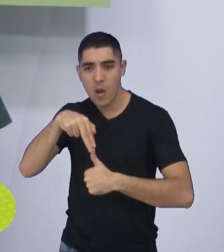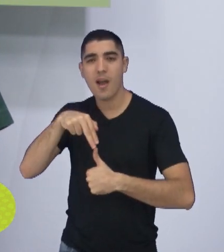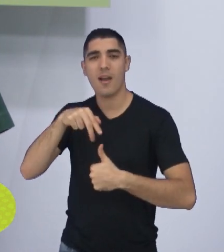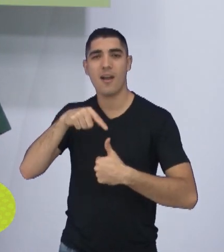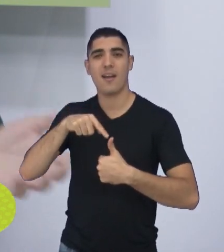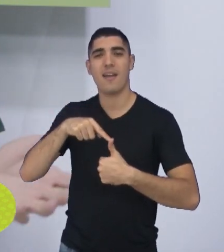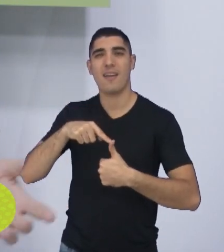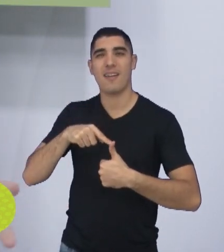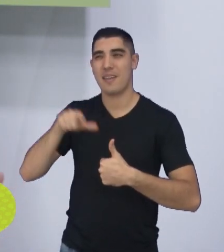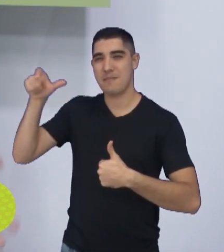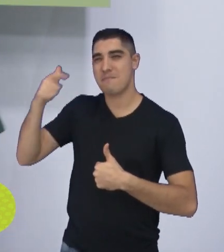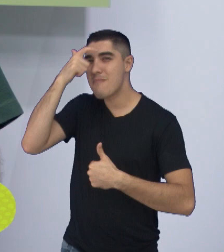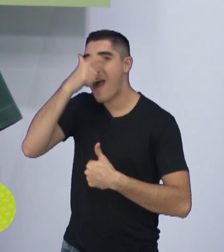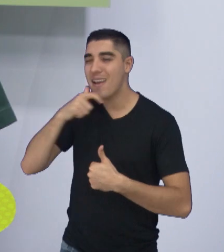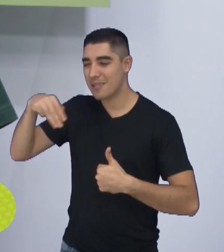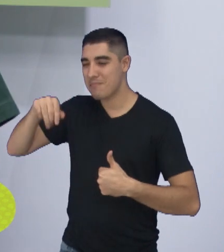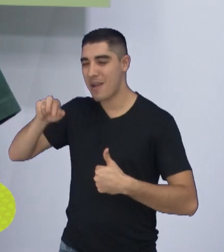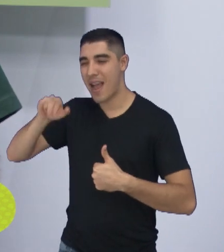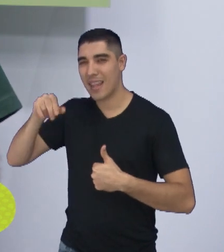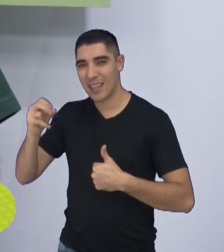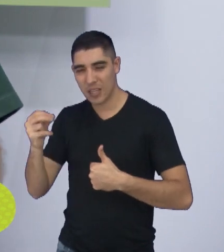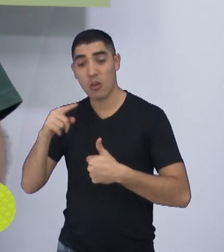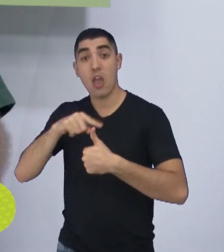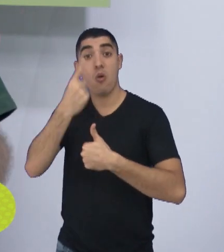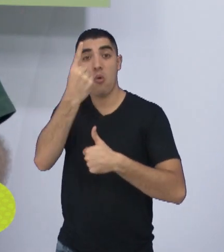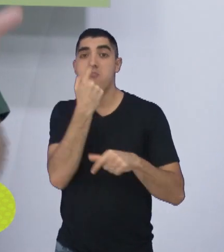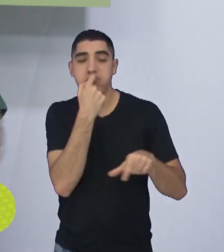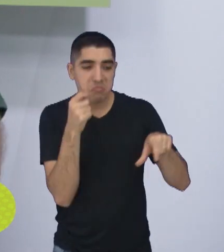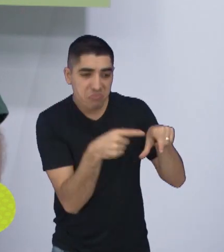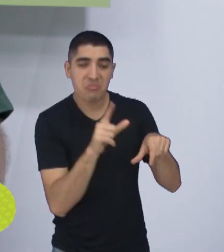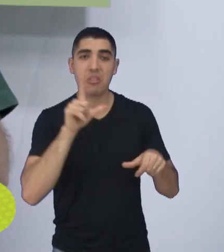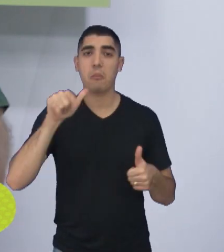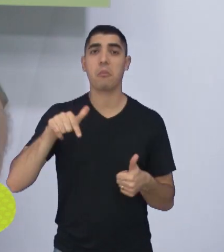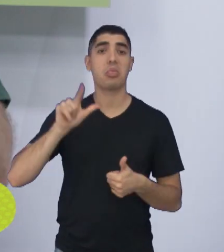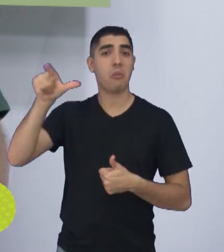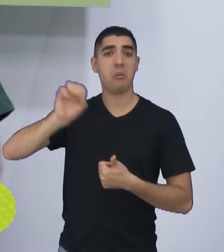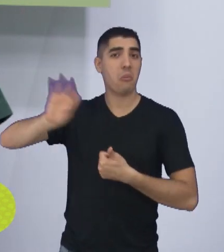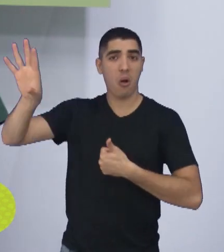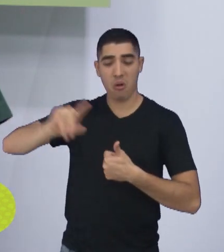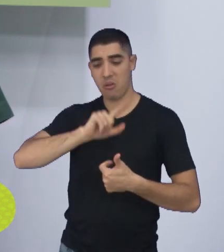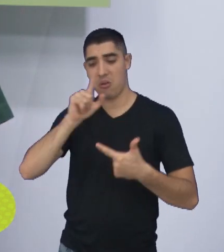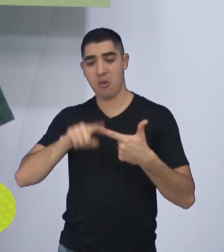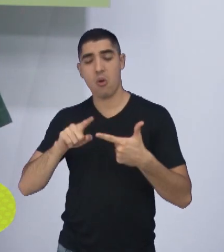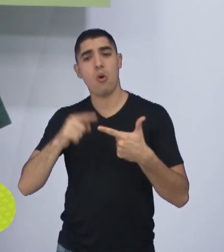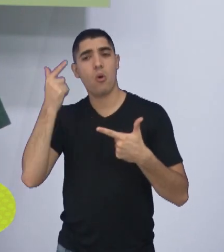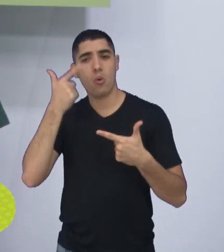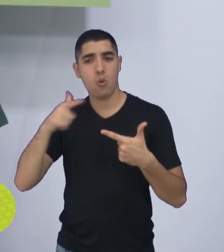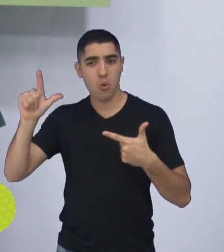Marinho lá, acabou vindo, fez um gol e já foi embora, teve um outro menino que veio, que já tinha jogado aqui,